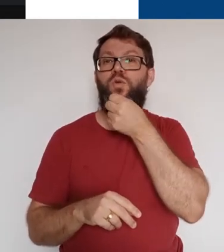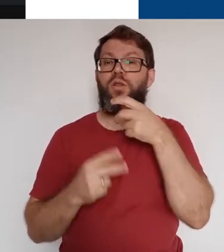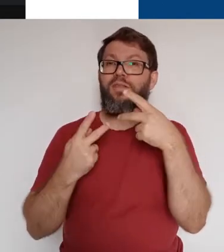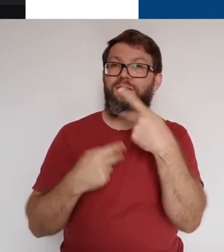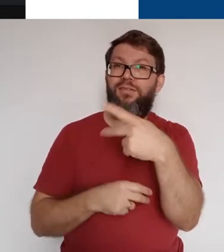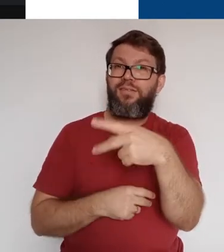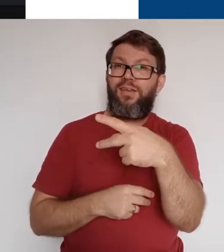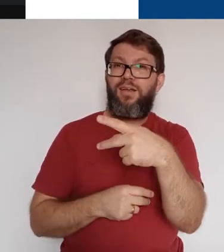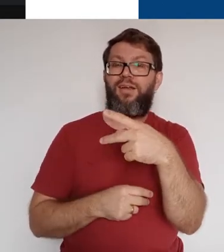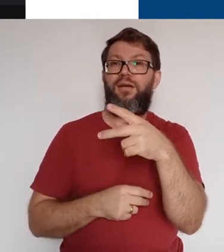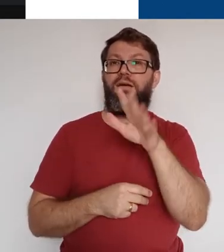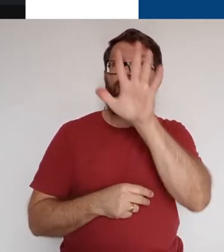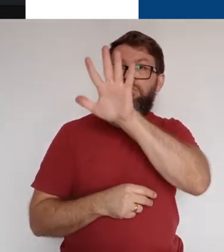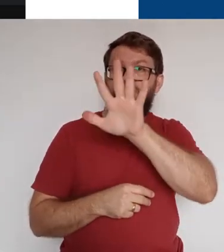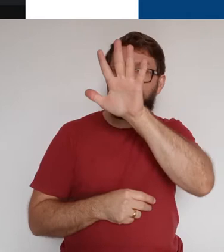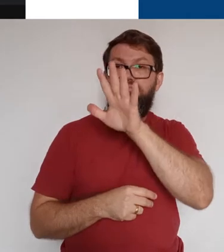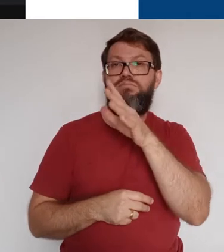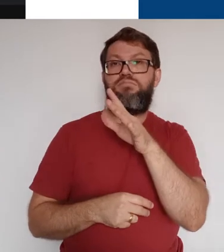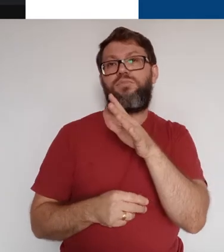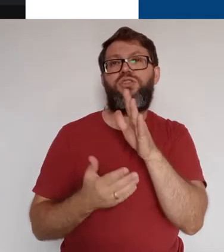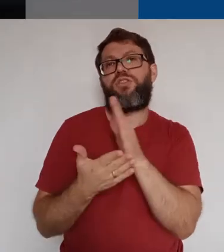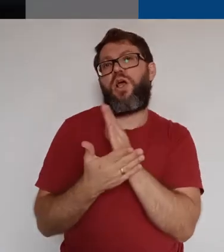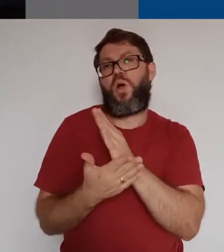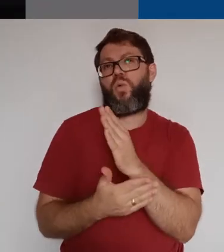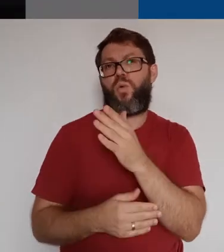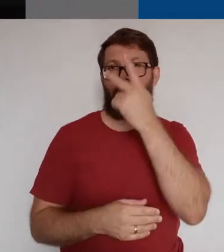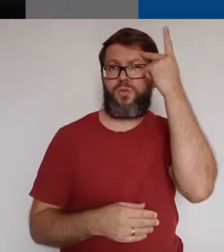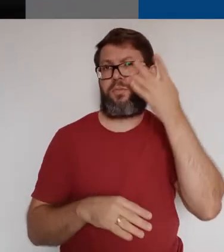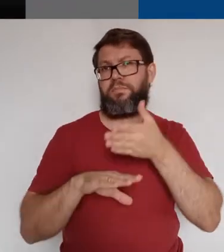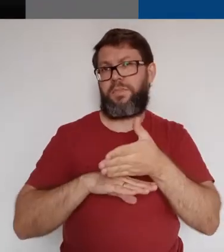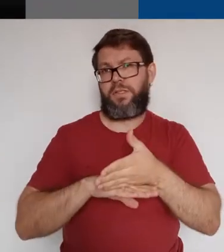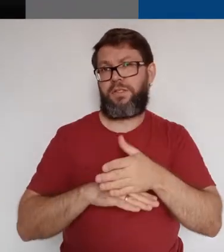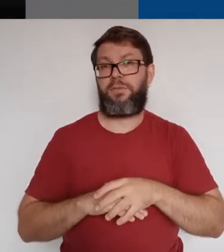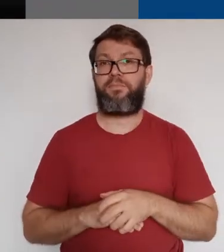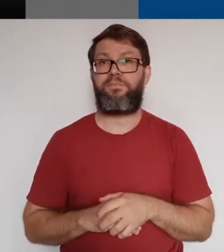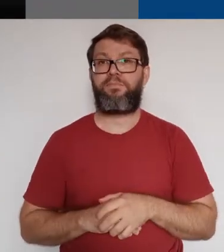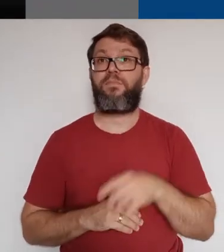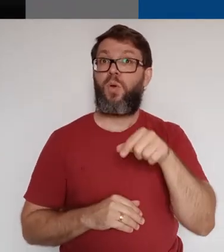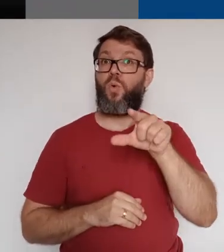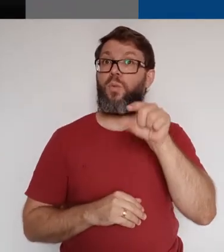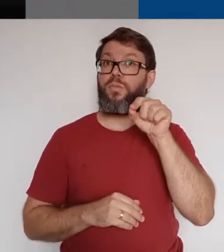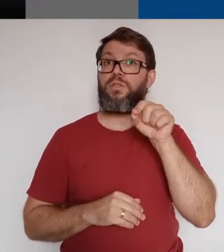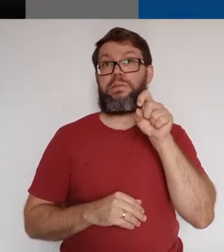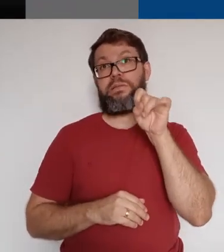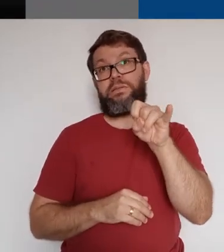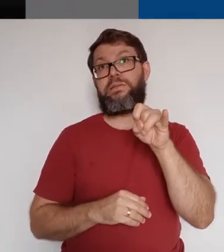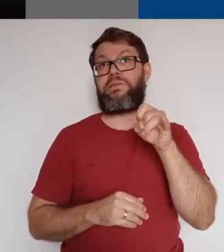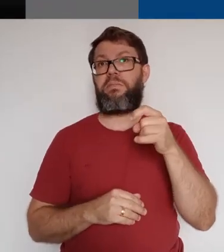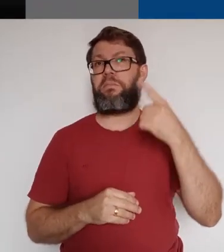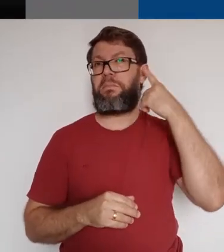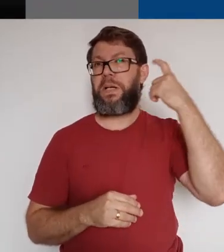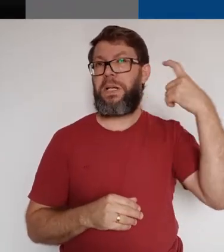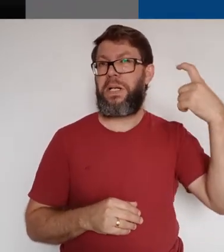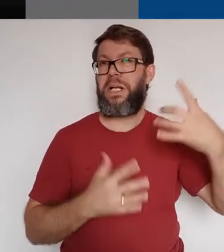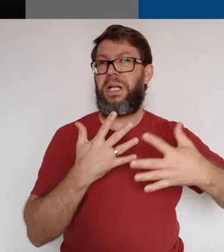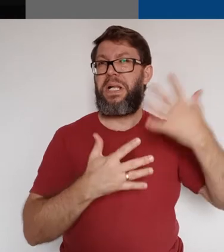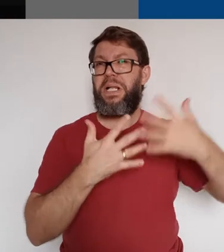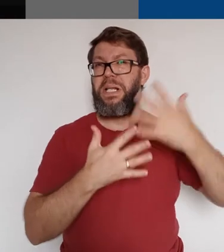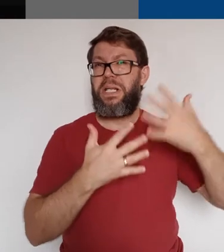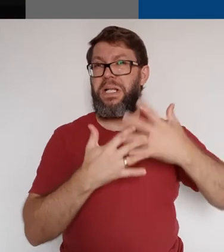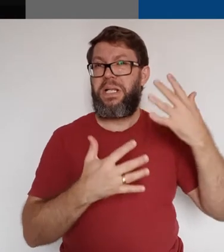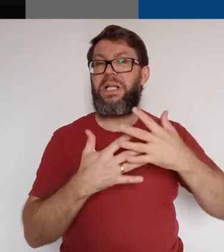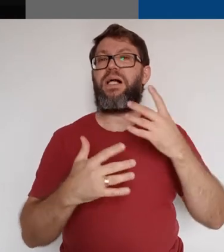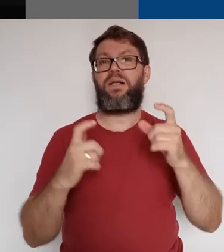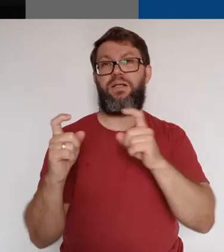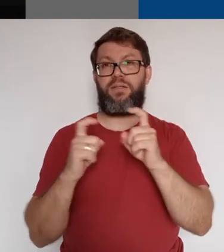fica no centro da visualização de algum participante. Essa é uma opção válida caso haja microfonia ou algum